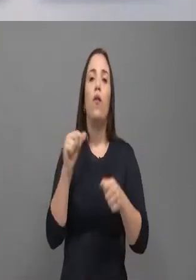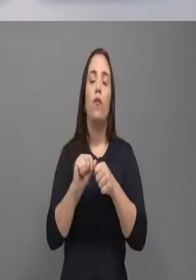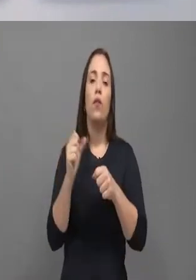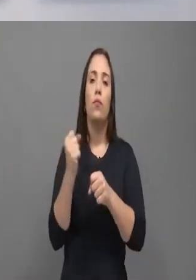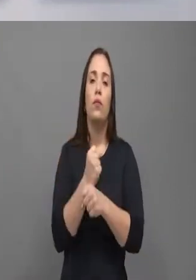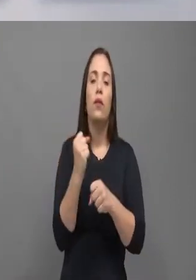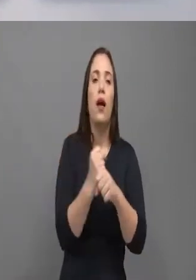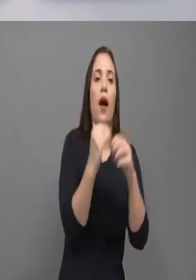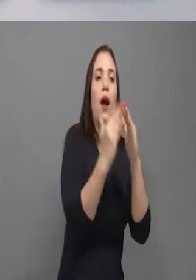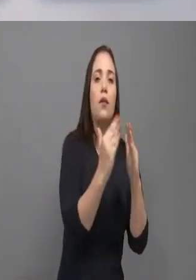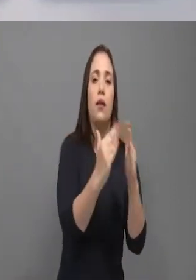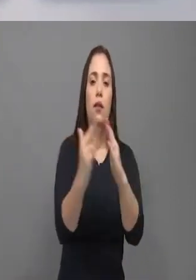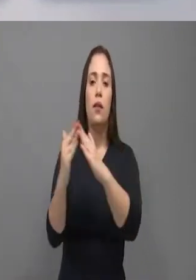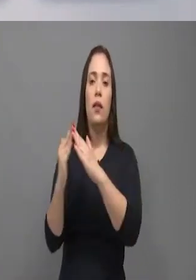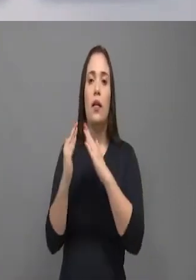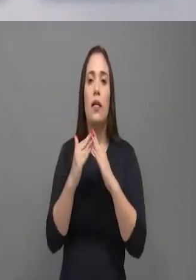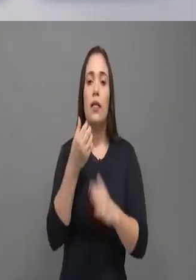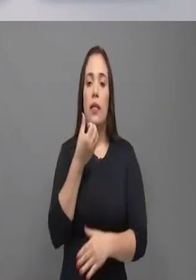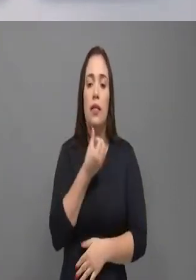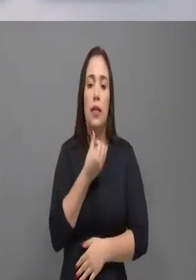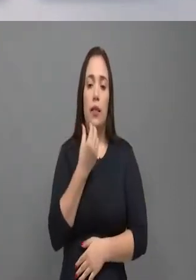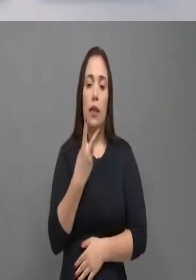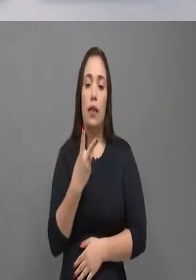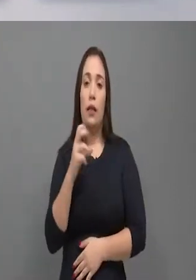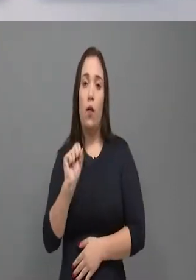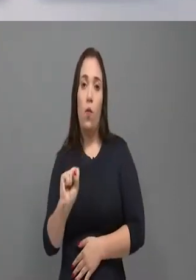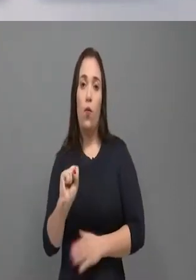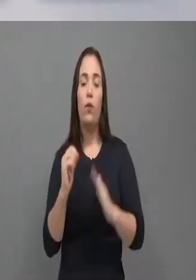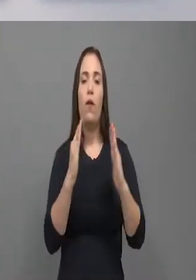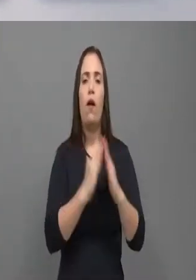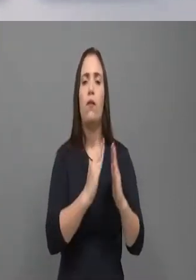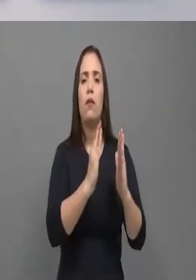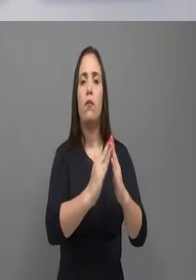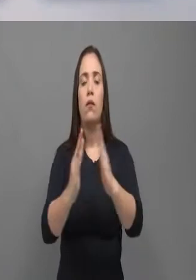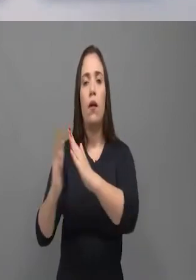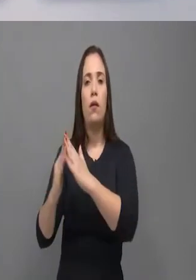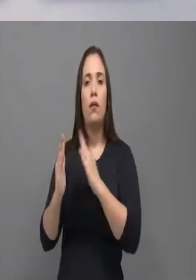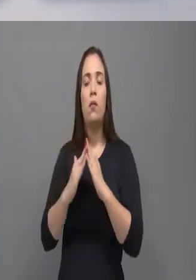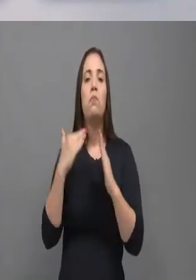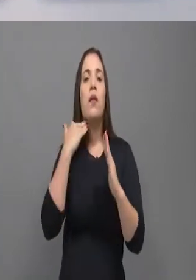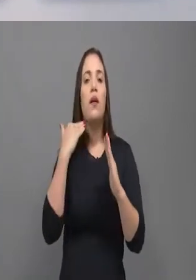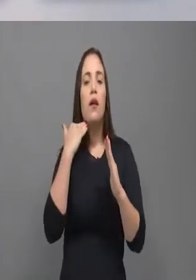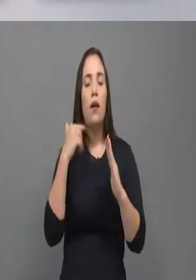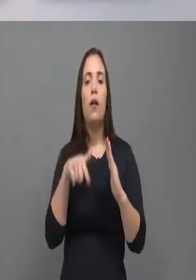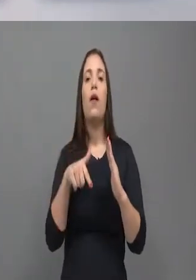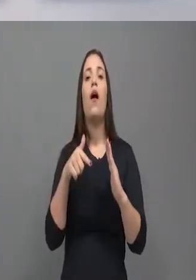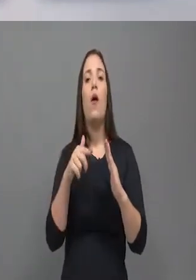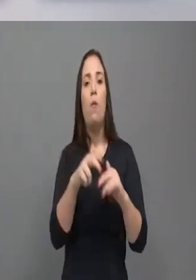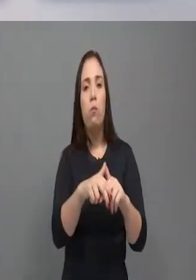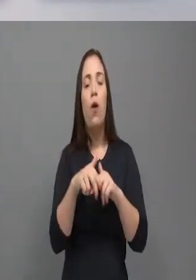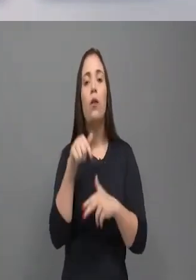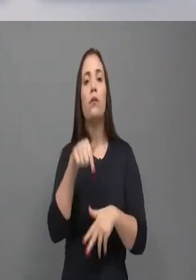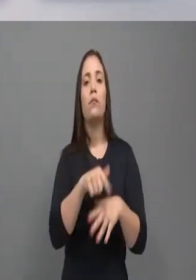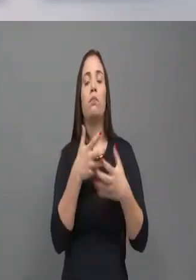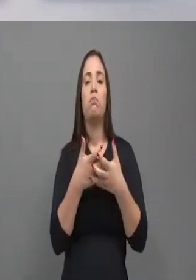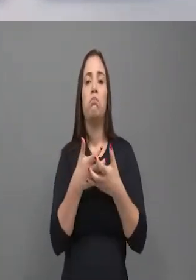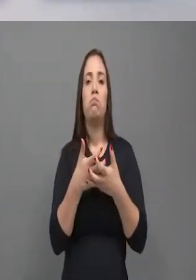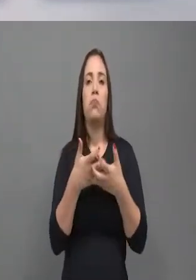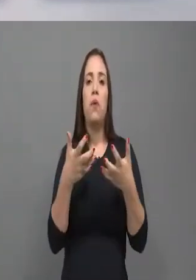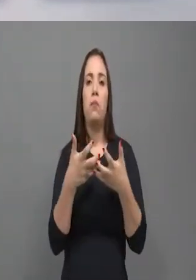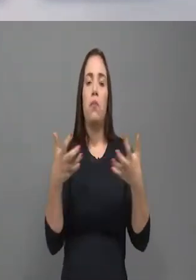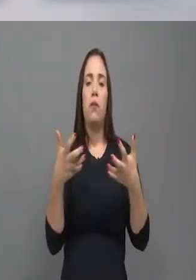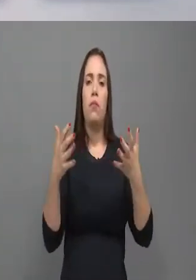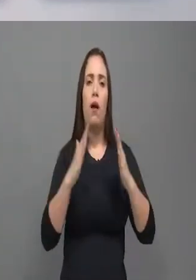padrão MEC, escola Marisa Mendes, o Edilson Pinheiro, aí começamos a desenvolver o bairro,